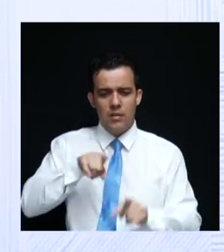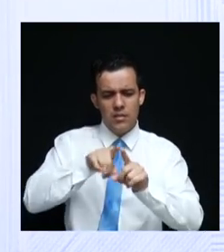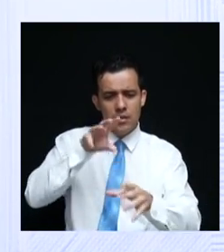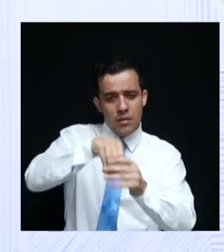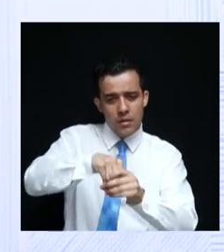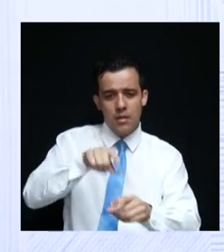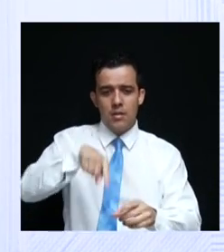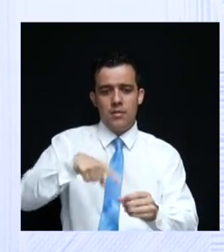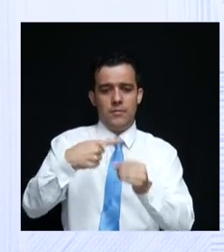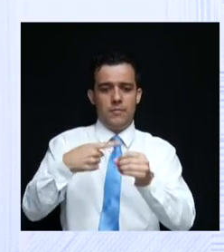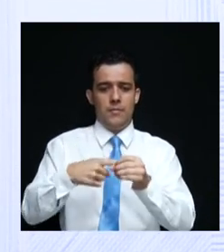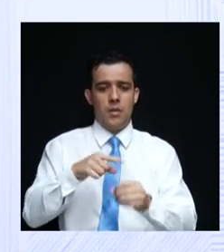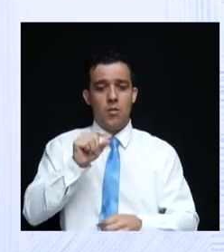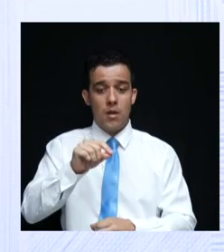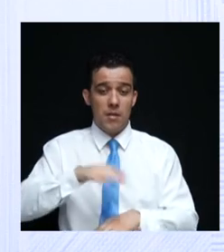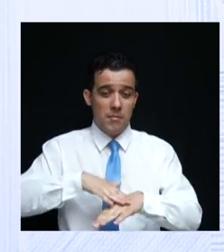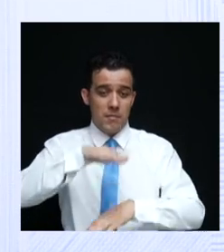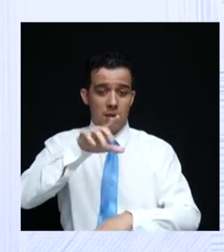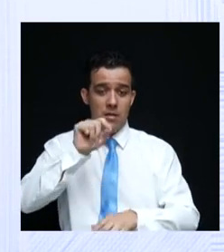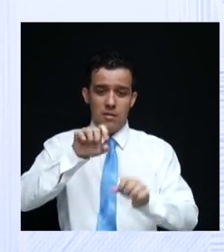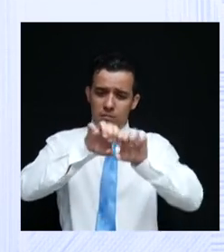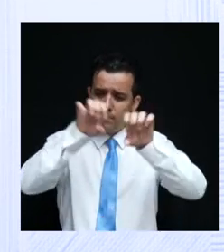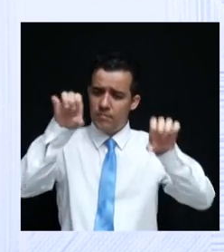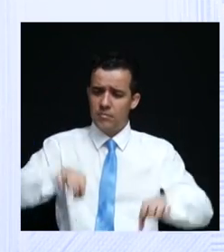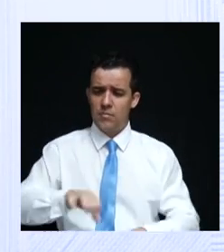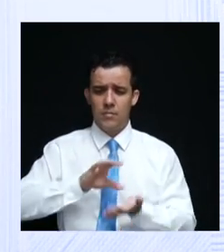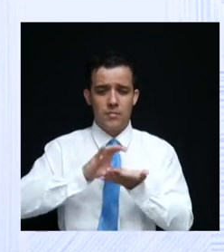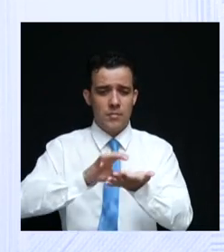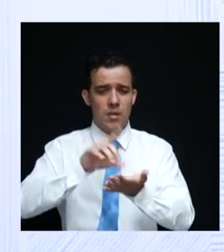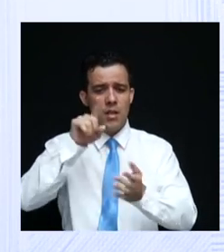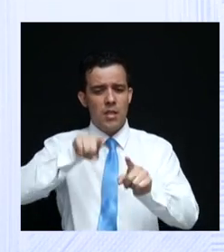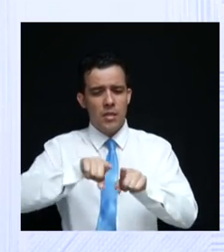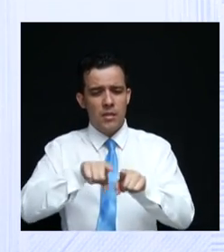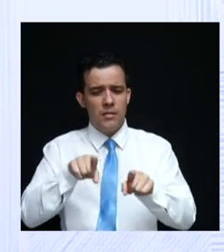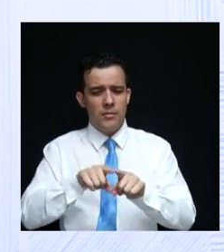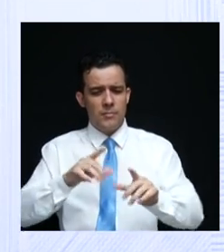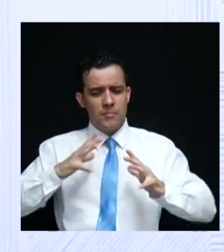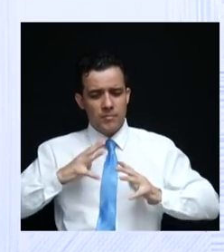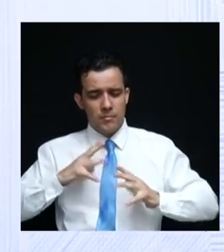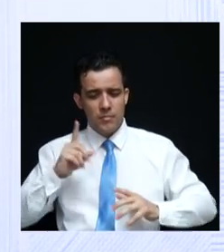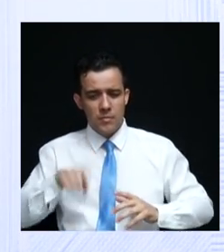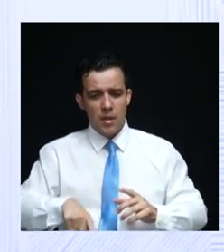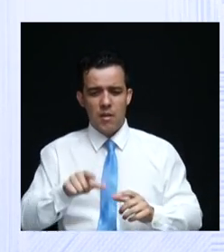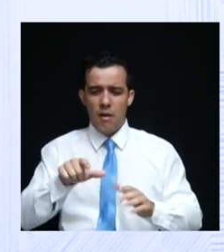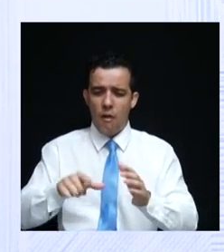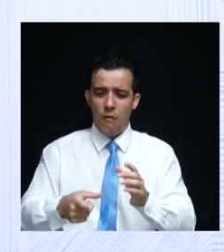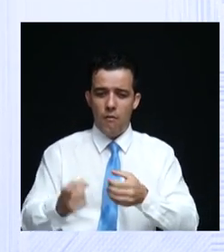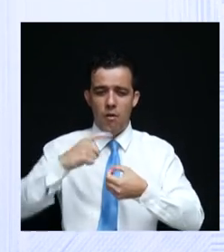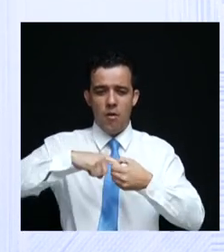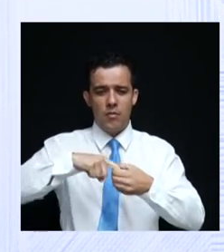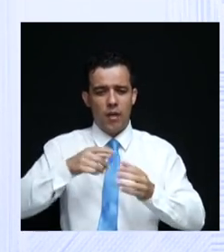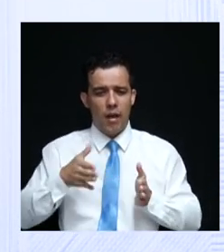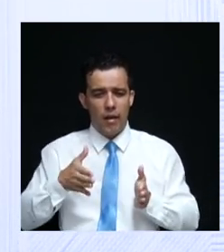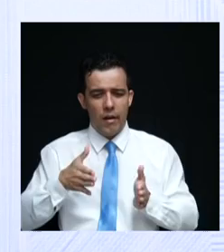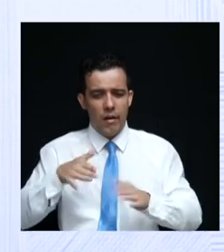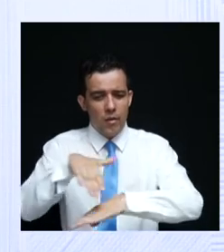Agora, mais do que isso, temos que investir em infraestrutura, em saneamento, recuperar as estradas. Não podemos mais